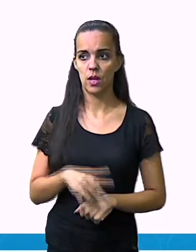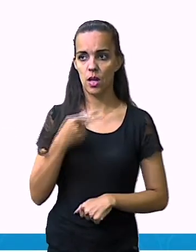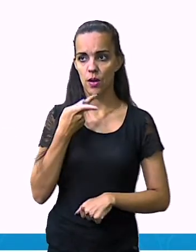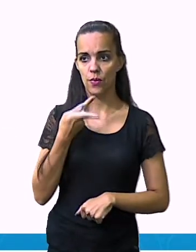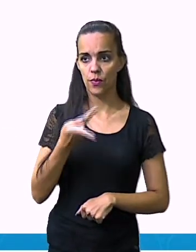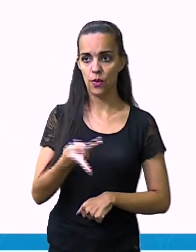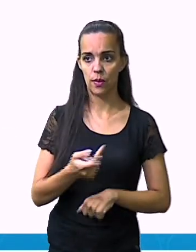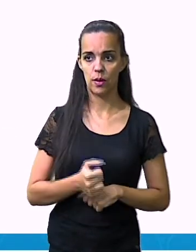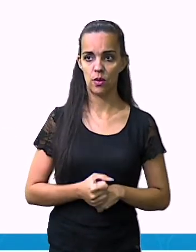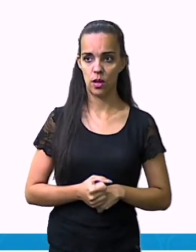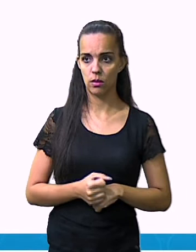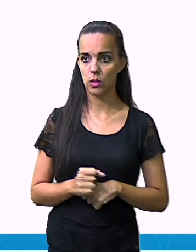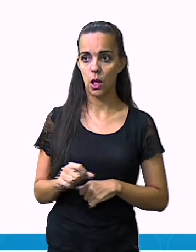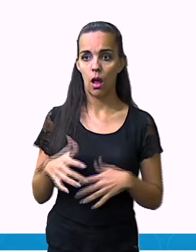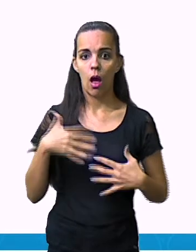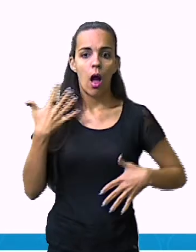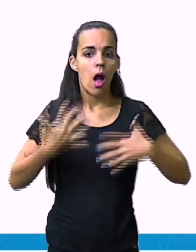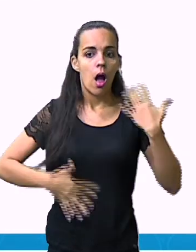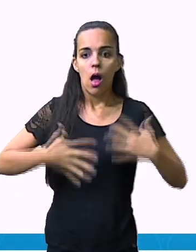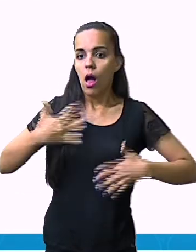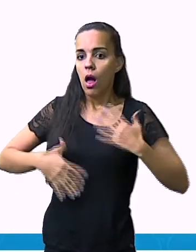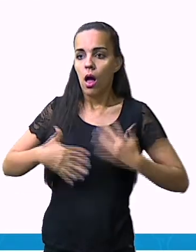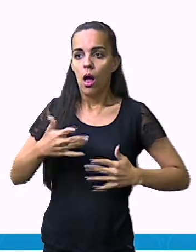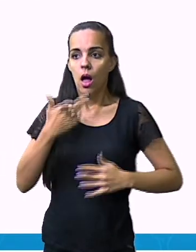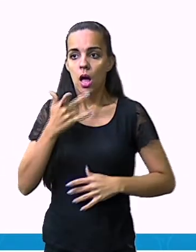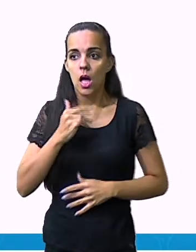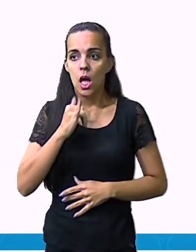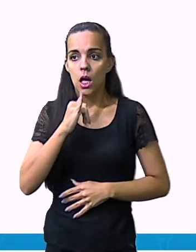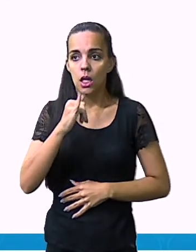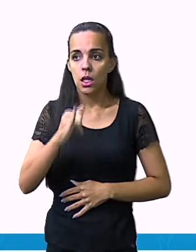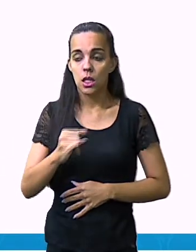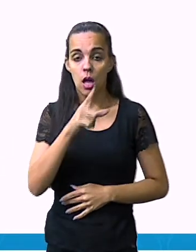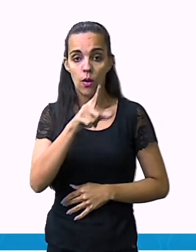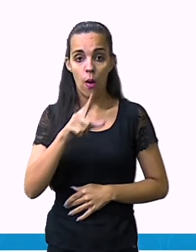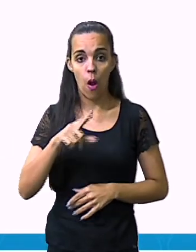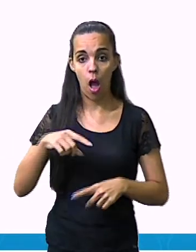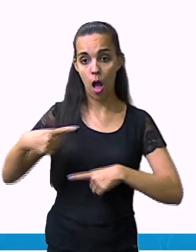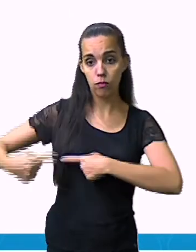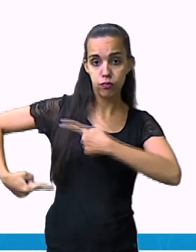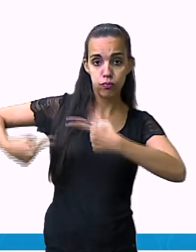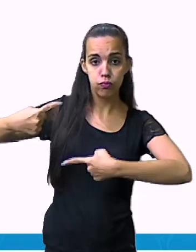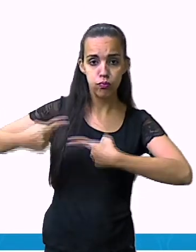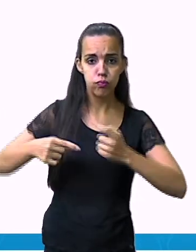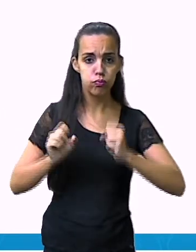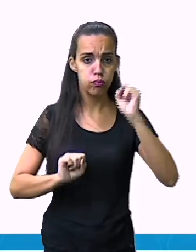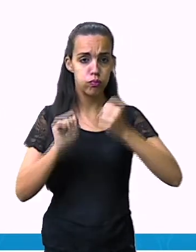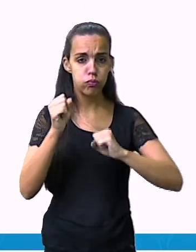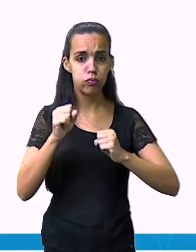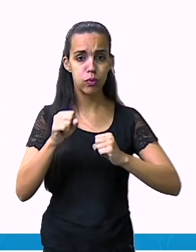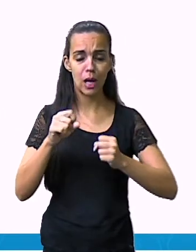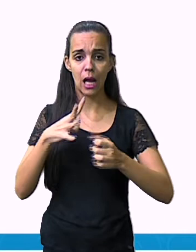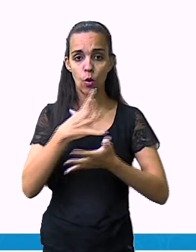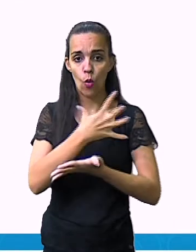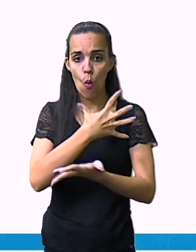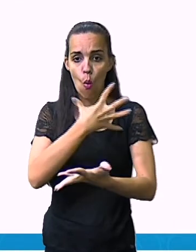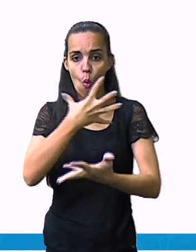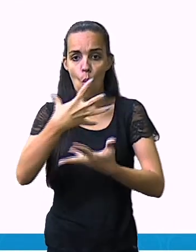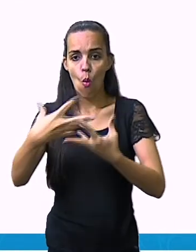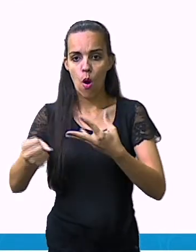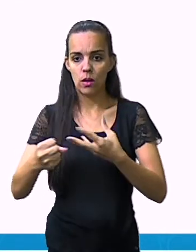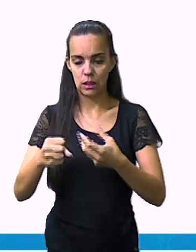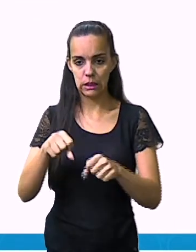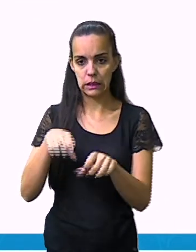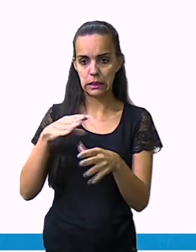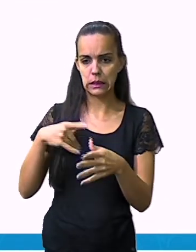dele, ele falou assim, ó, apavorado pela imagem dele. A máquina triturou o Zé. E aí, nós temos aqui, o